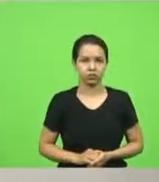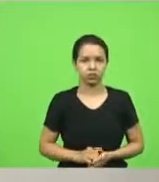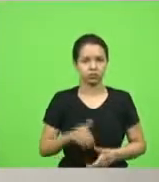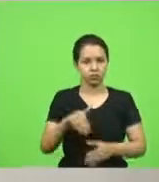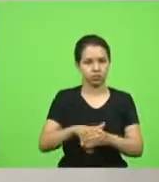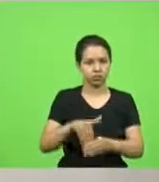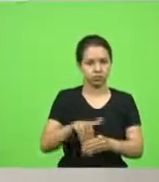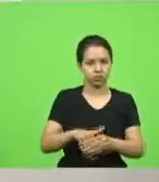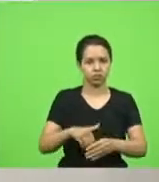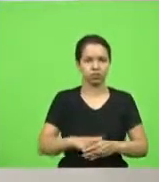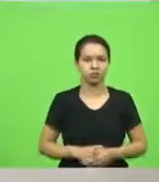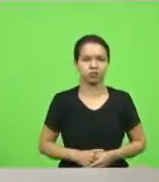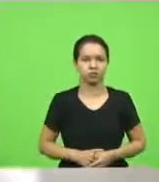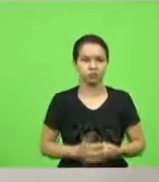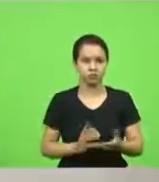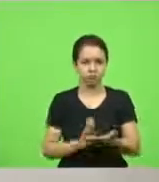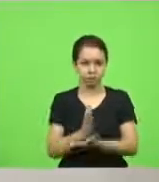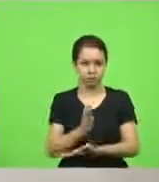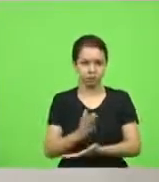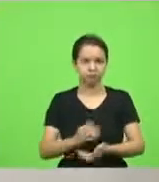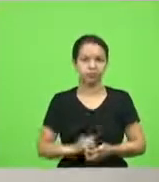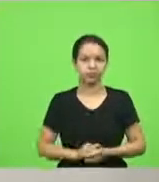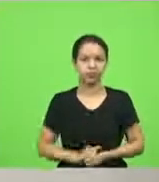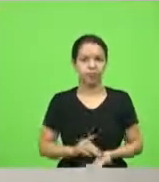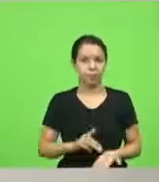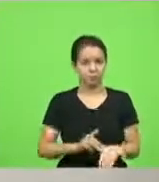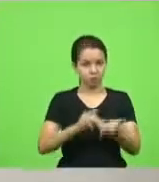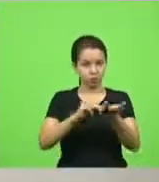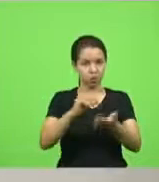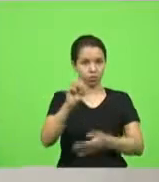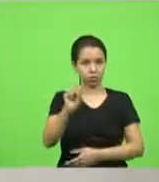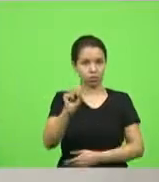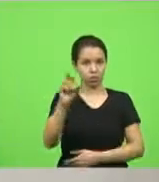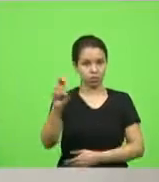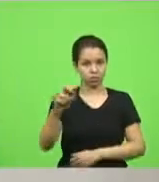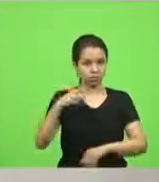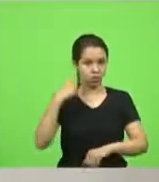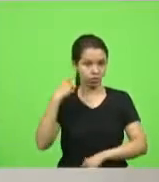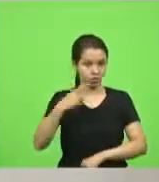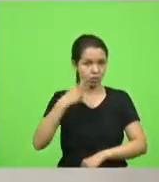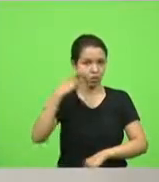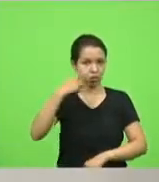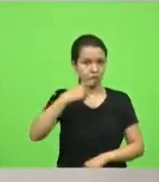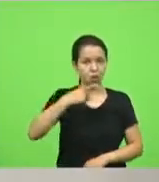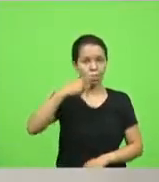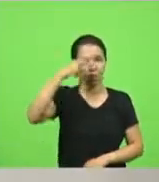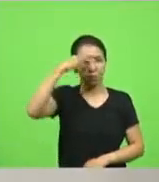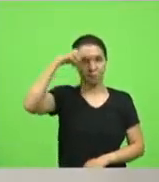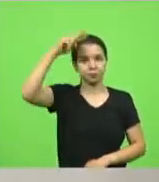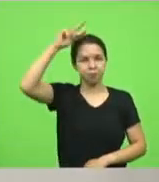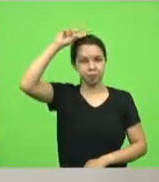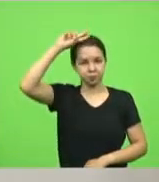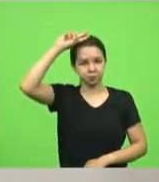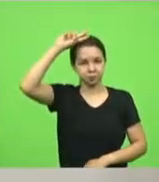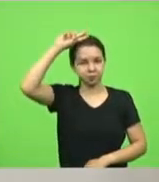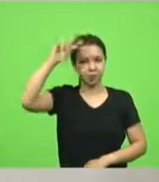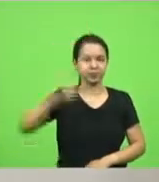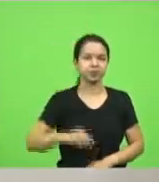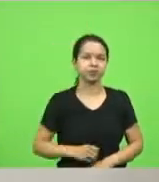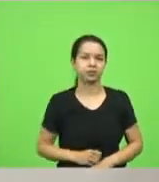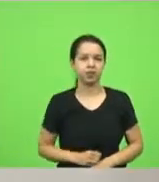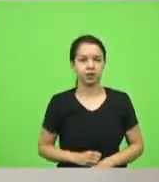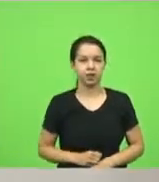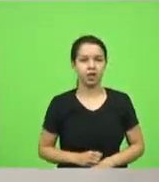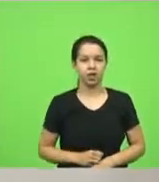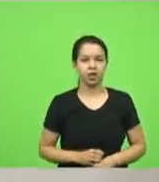votação. Aprovado. Moção 85. Deputado Dr. Vicente Caropreso. Manifestando apelo ao